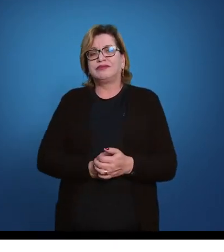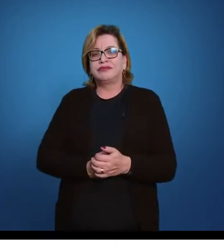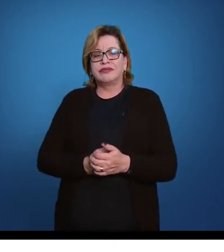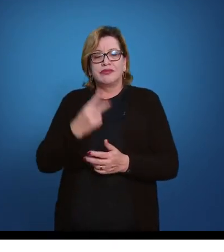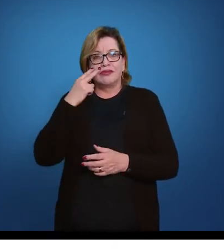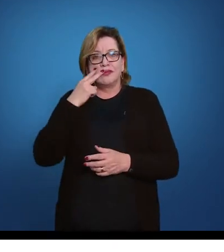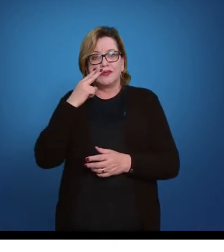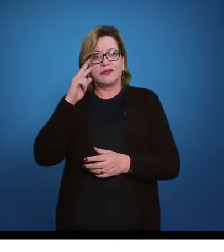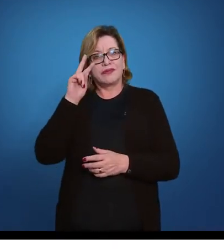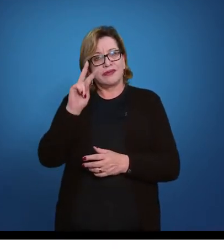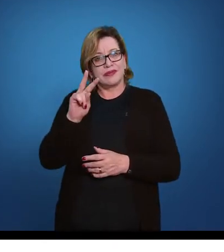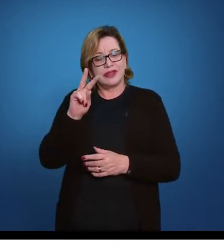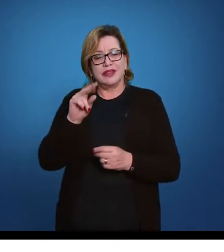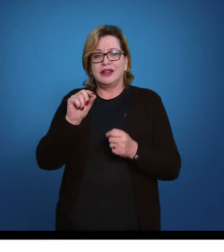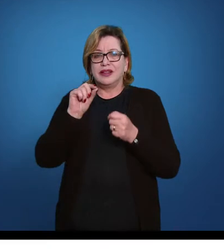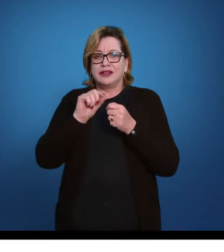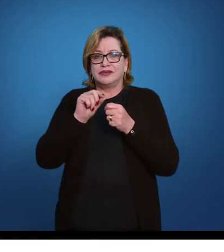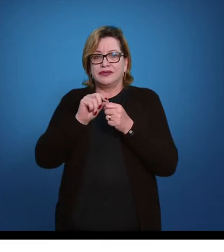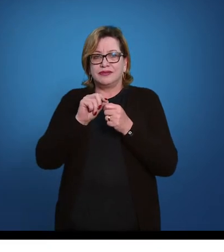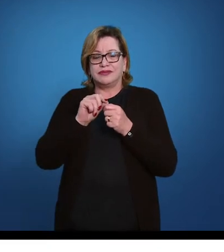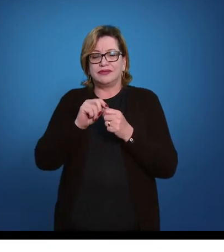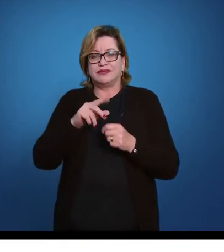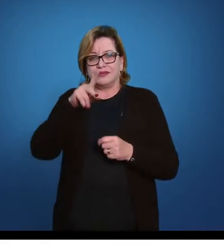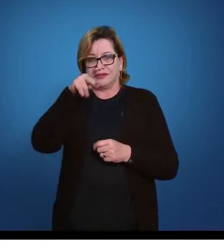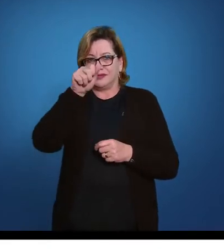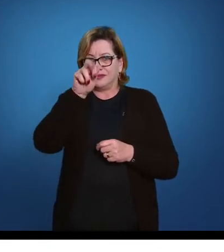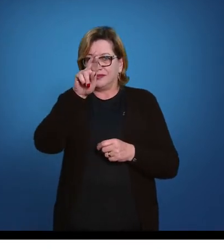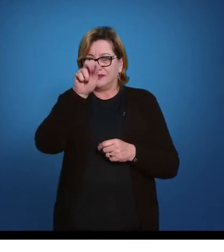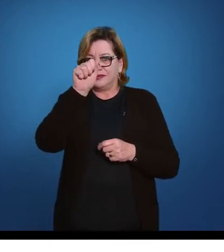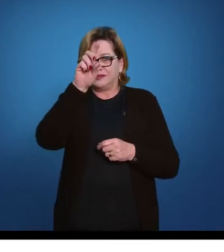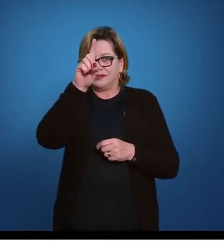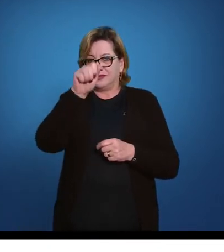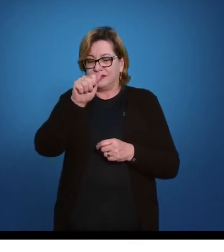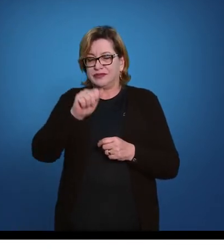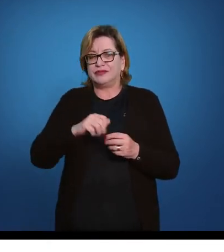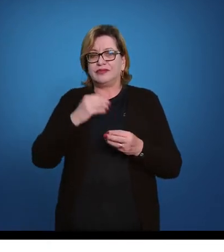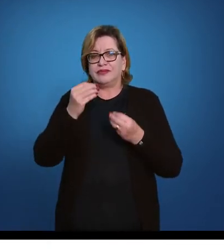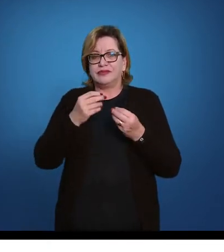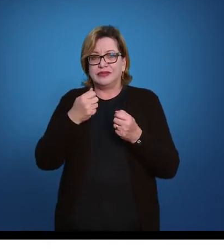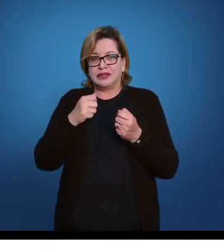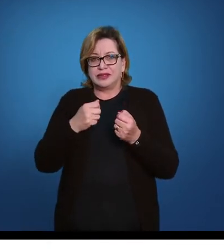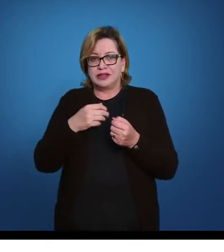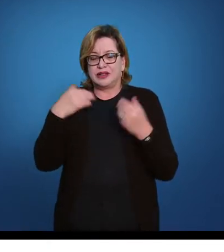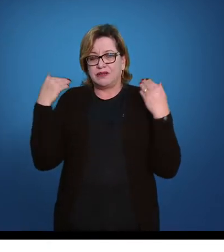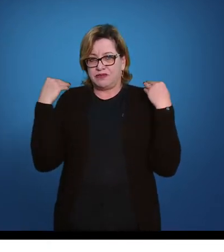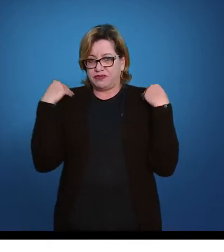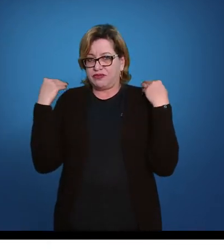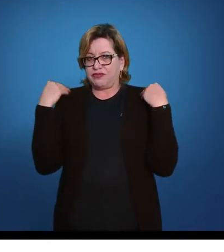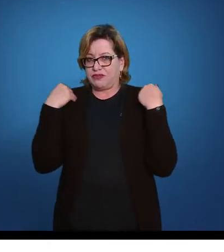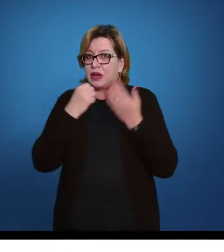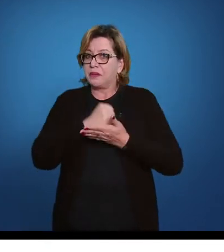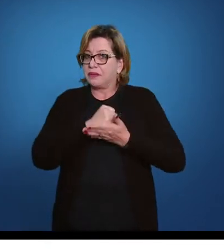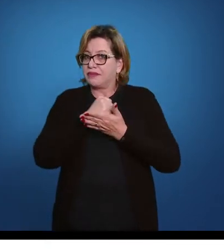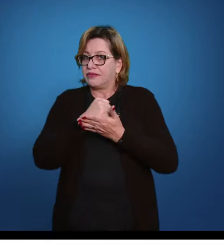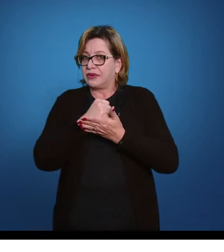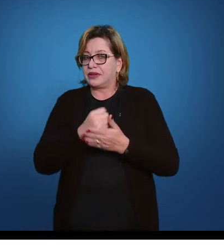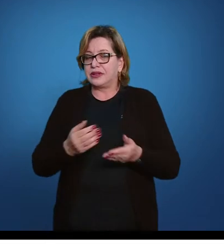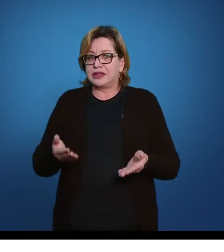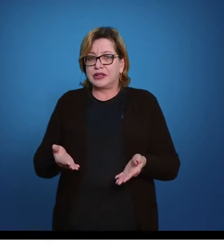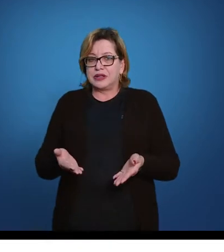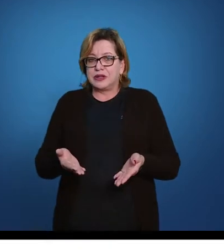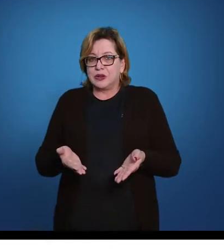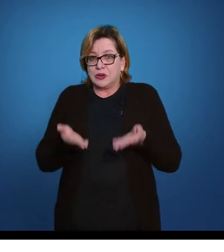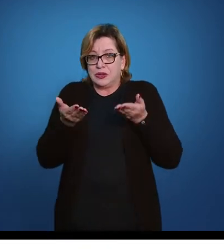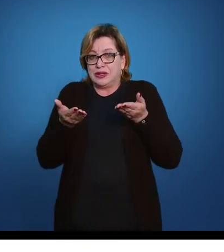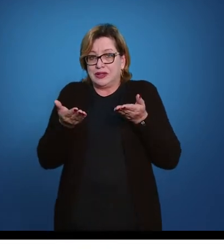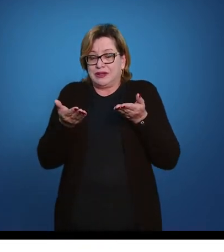Então, para realizar a parada de mãos, gente, nós vamos começar com o apoio no ombro e erguer